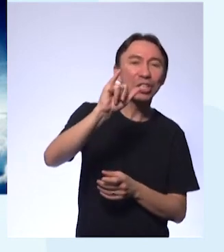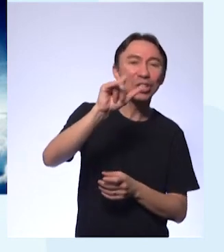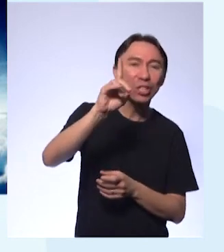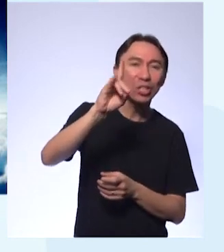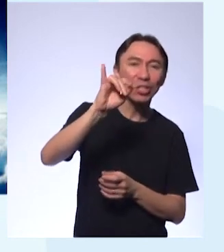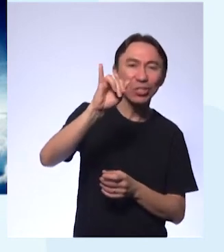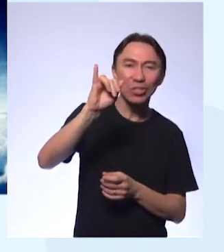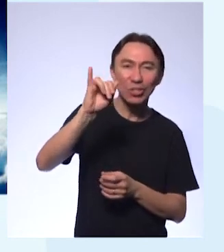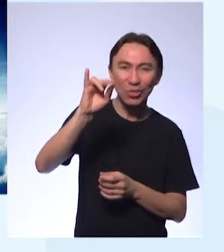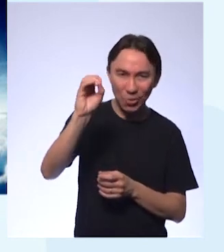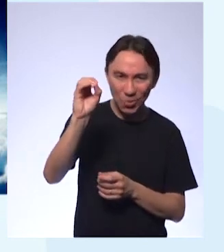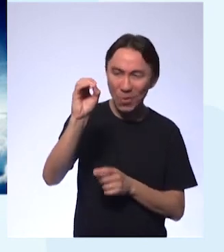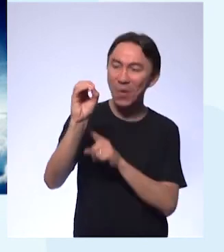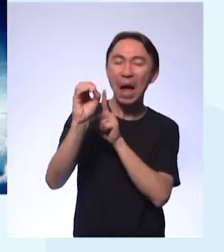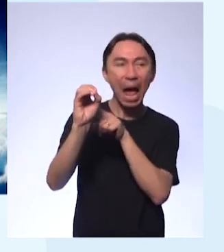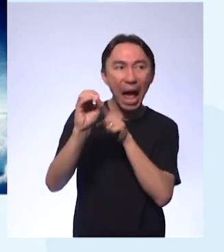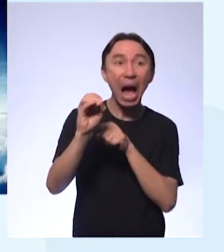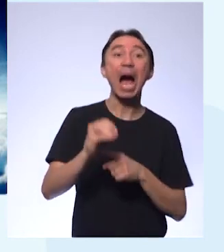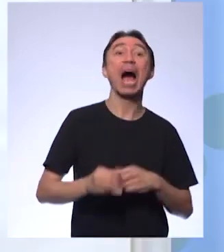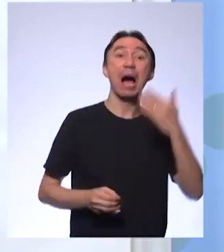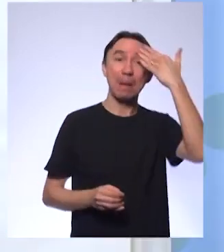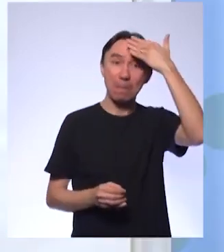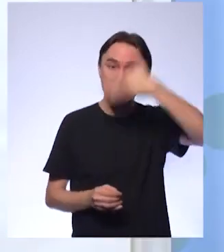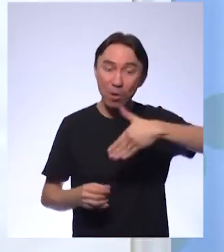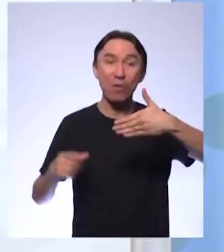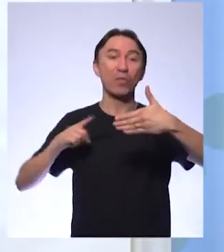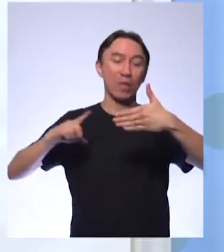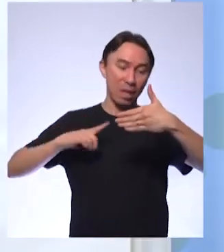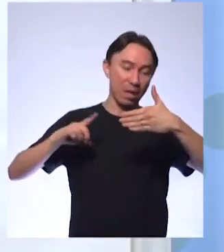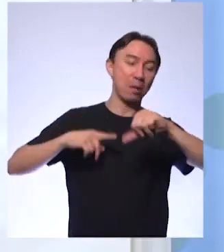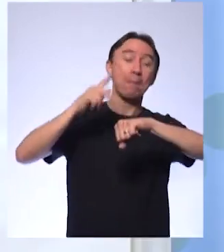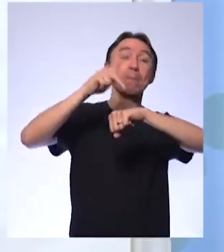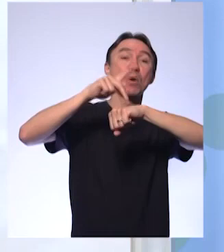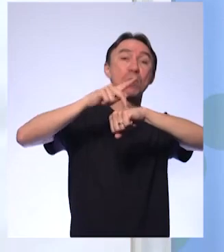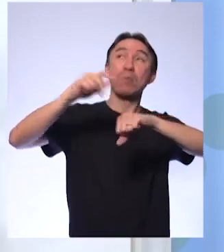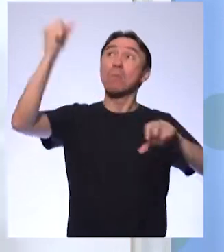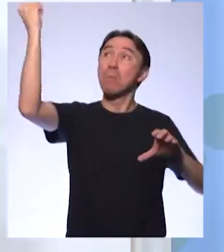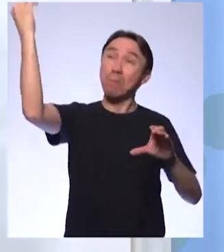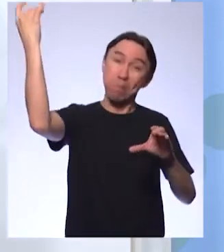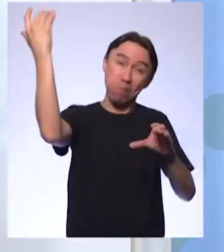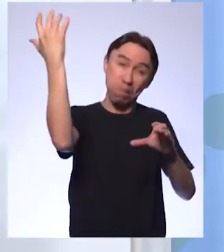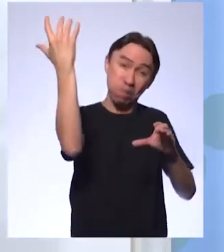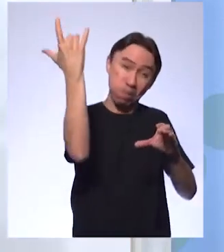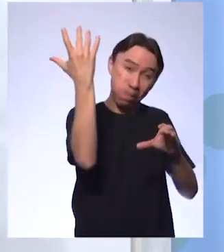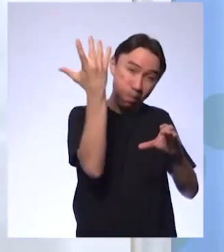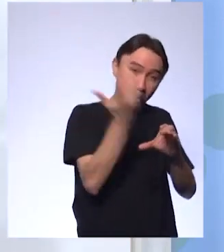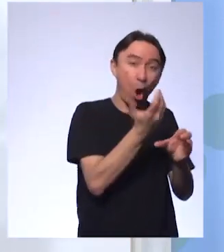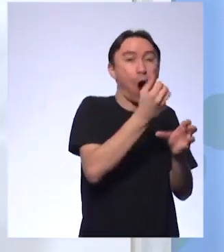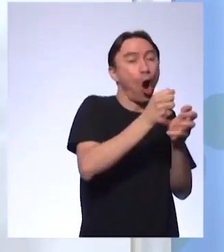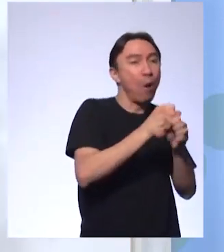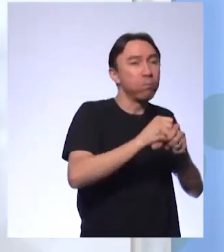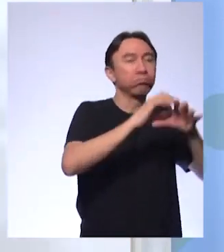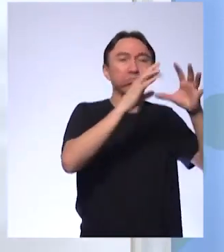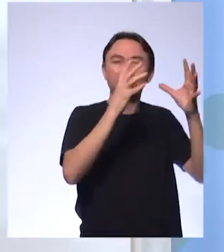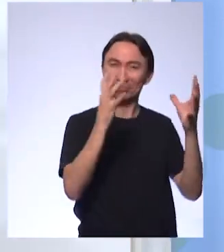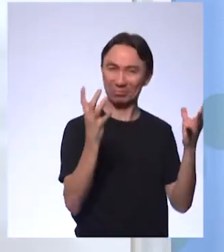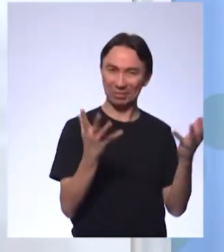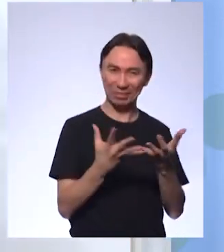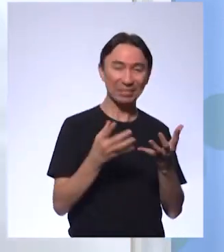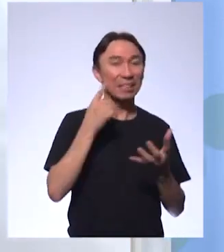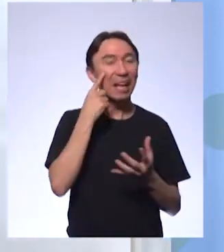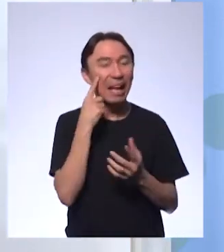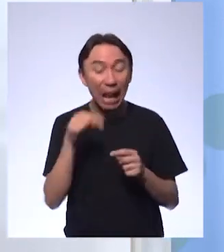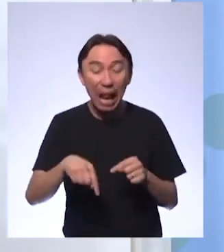queda de meteoro. E aí, gente, de meteorito no caso. E aí, gente, é isso que acontece no planeta inteiro. Quando você encontra